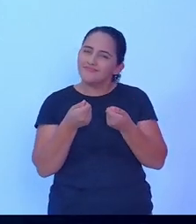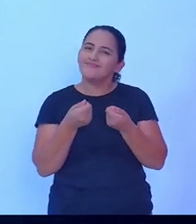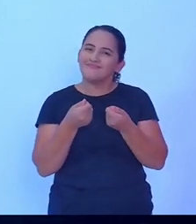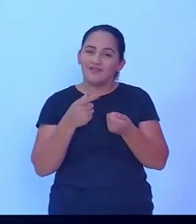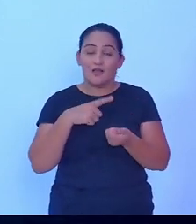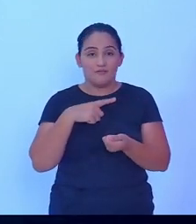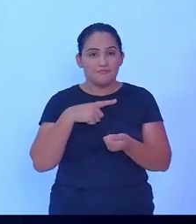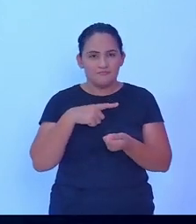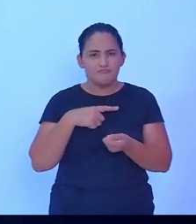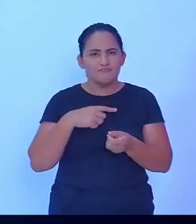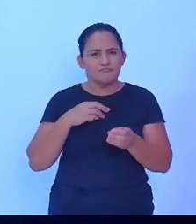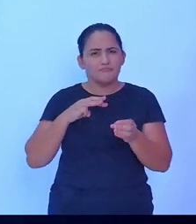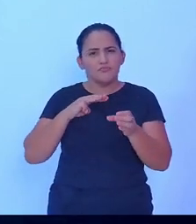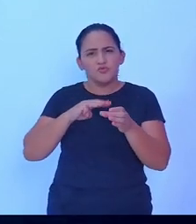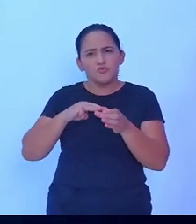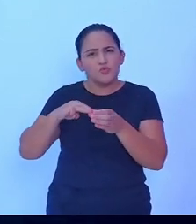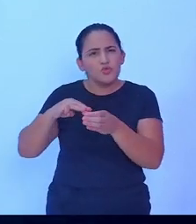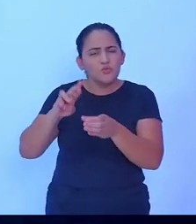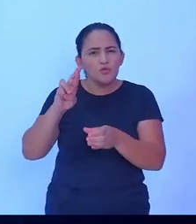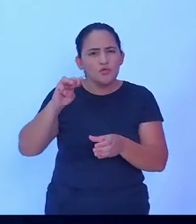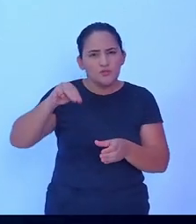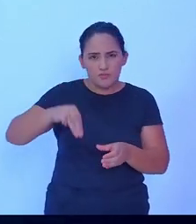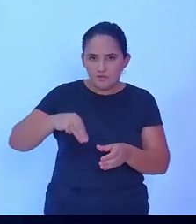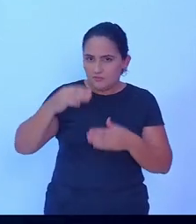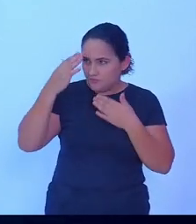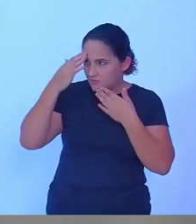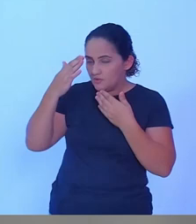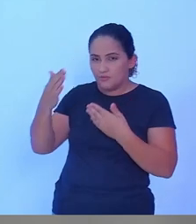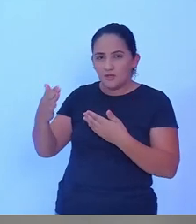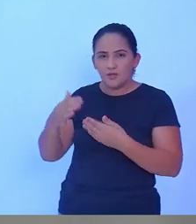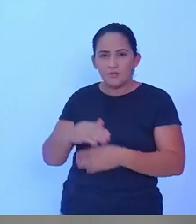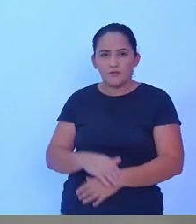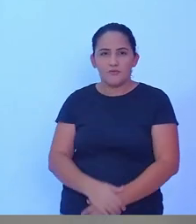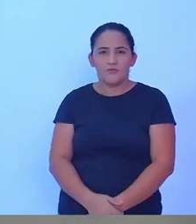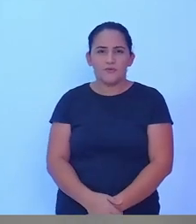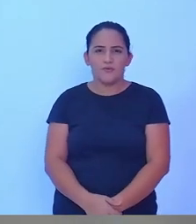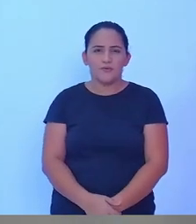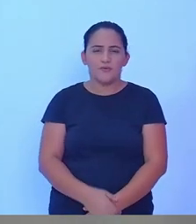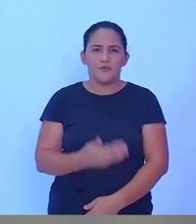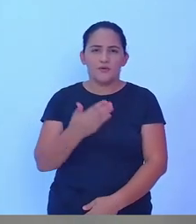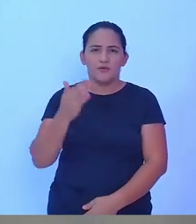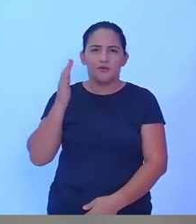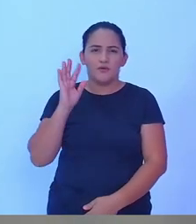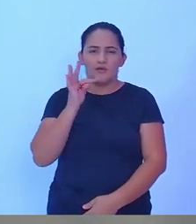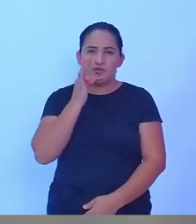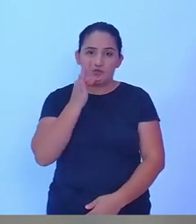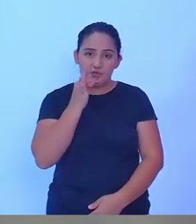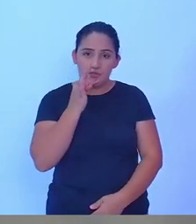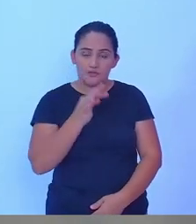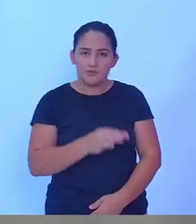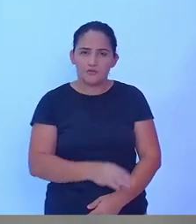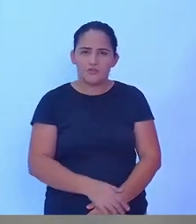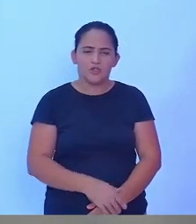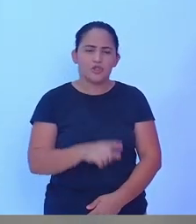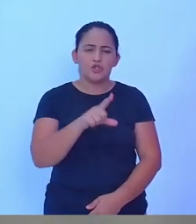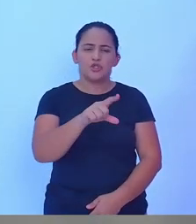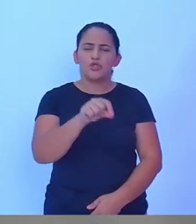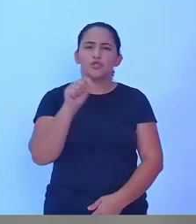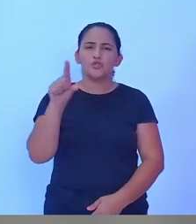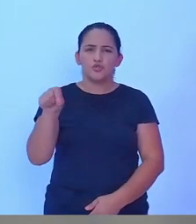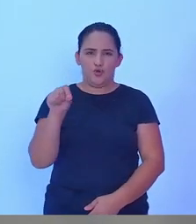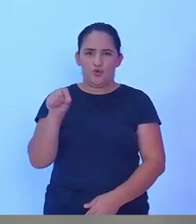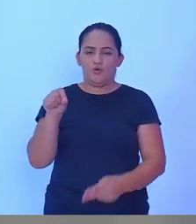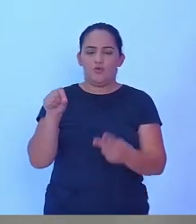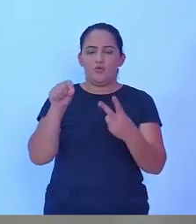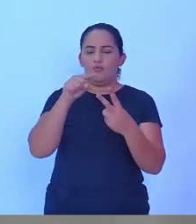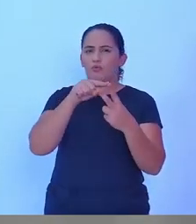Ok. Muito obrigado. Agora, o candidato Tiago Moreira escolhe um dos dois envelopes.